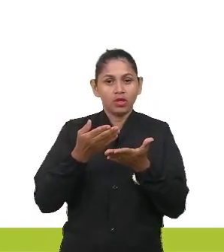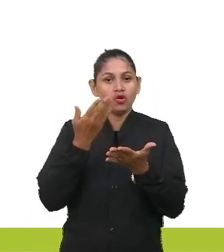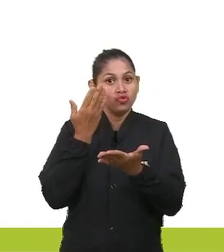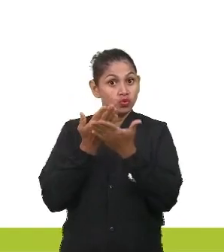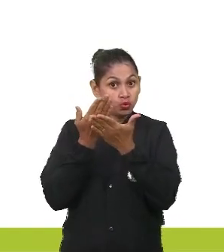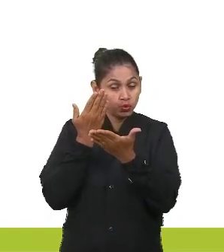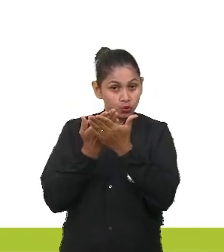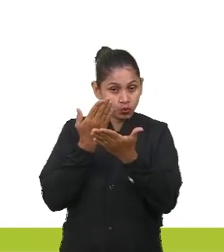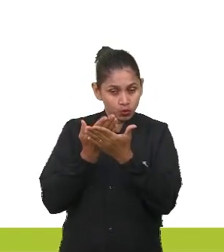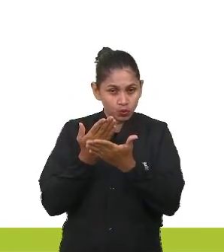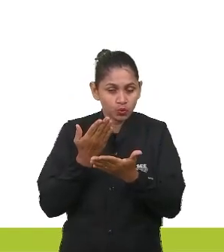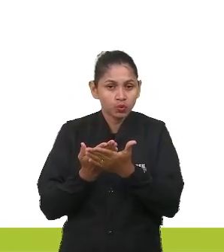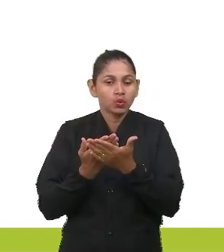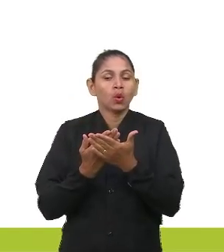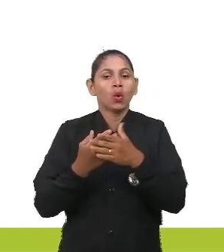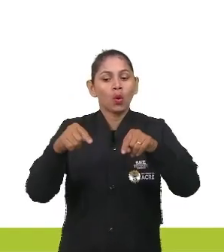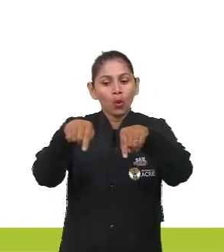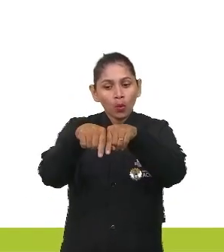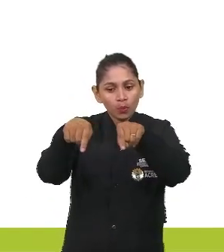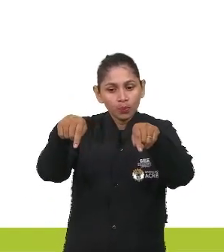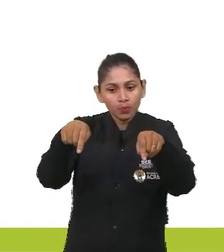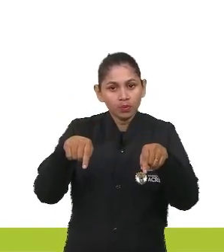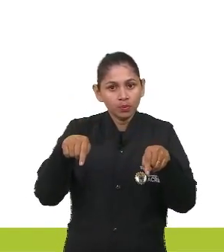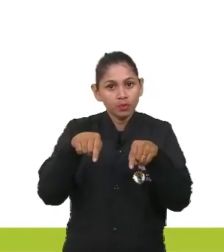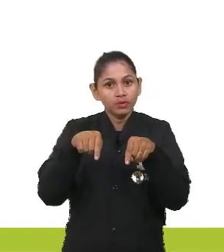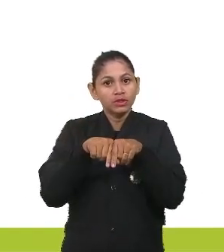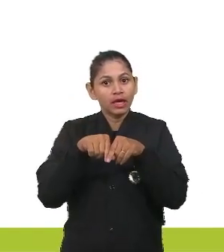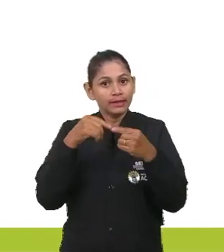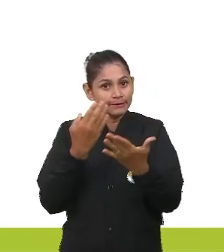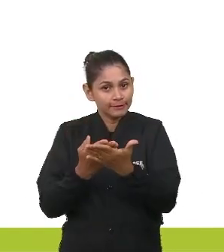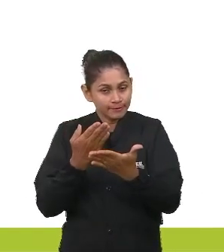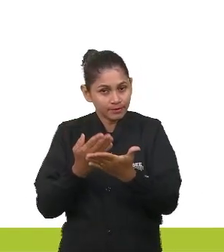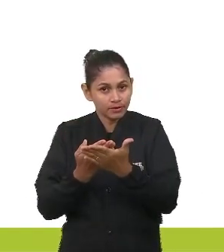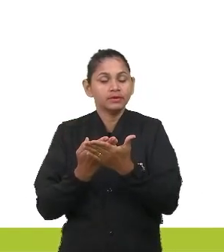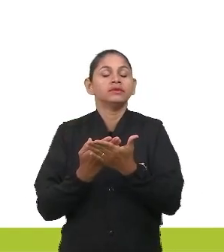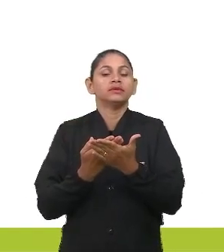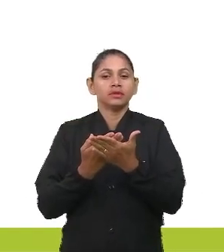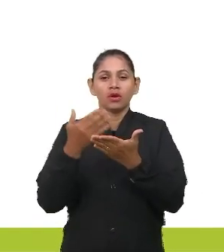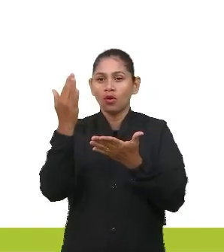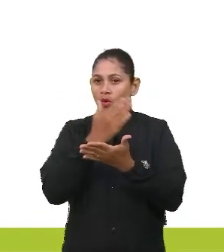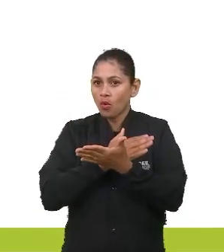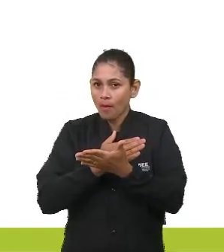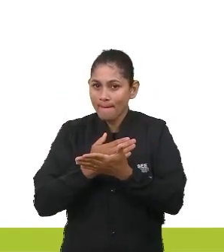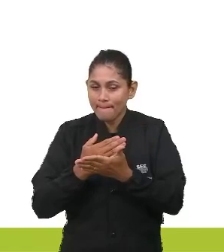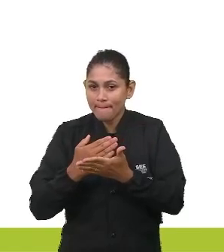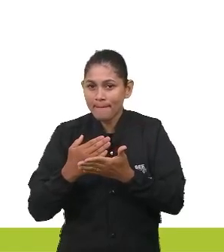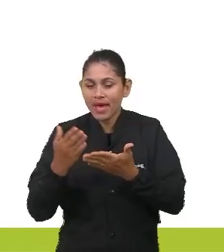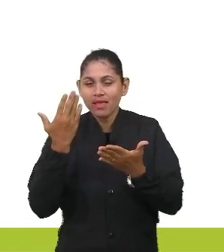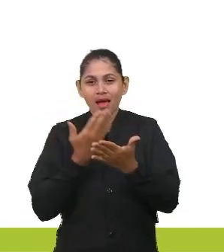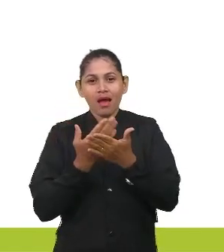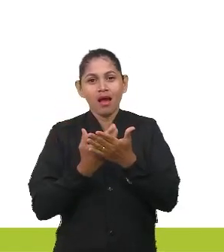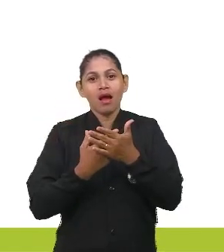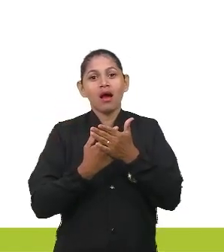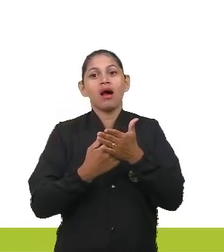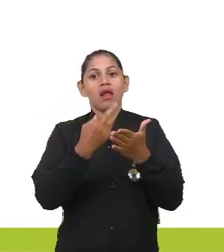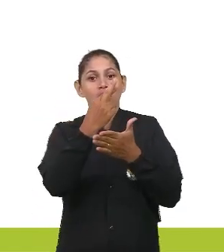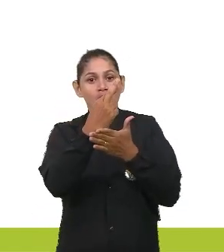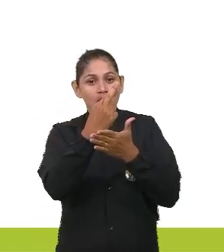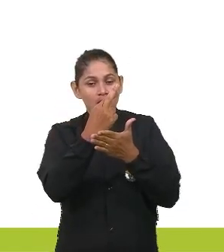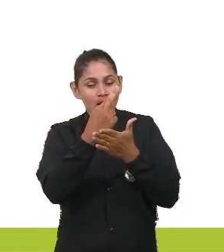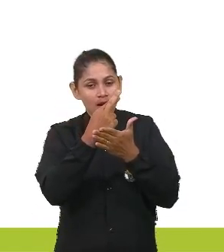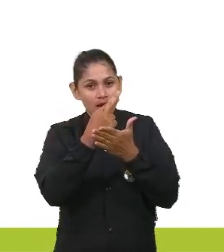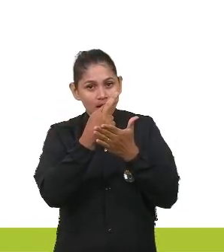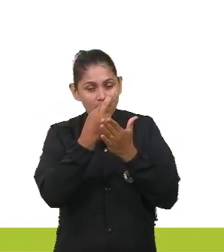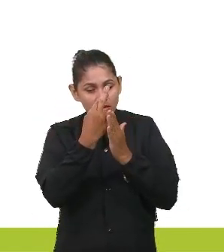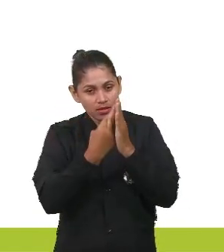que é a obra O Curtiço de Aloysio de Azevedo começa nas nossas aulas de redação temos aulas aqui que falam sobre